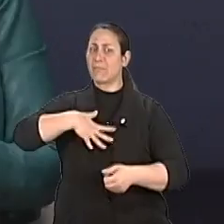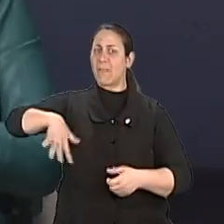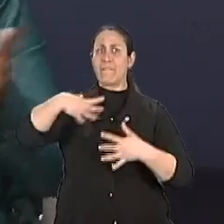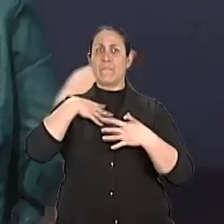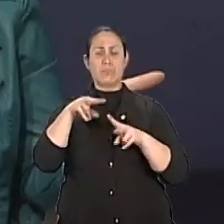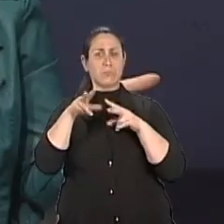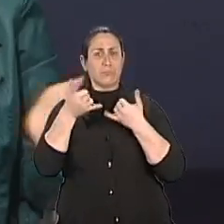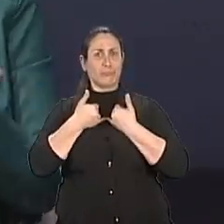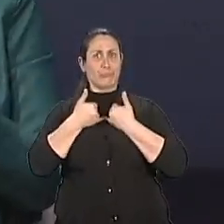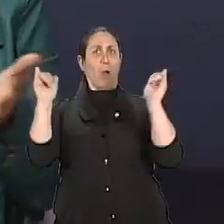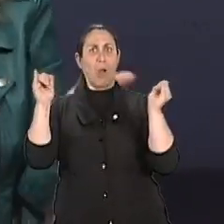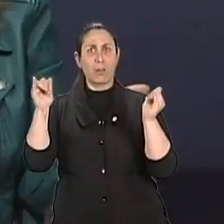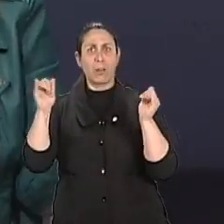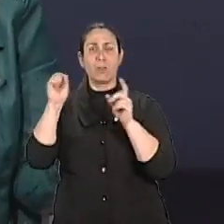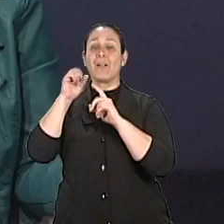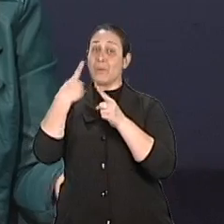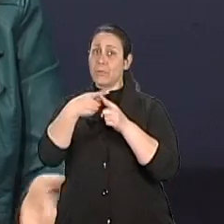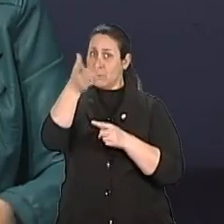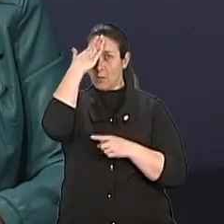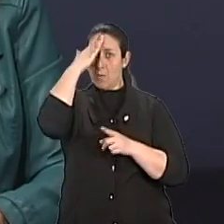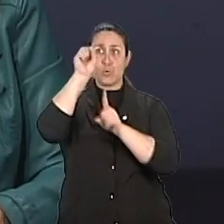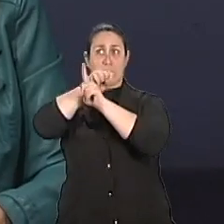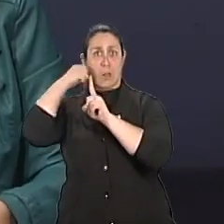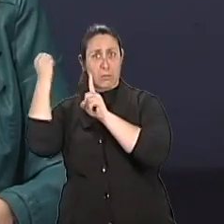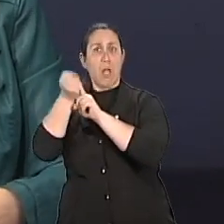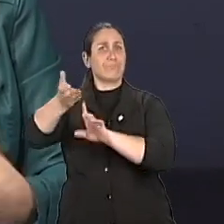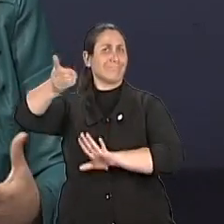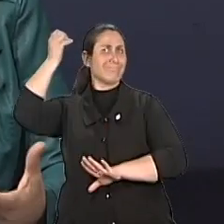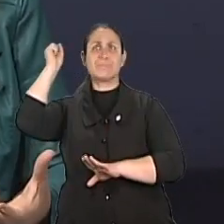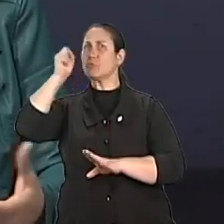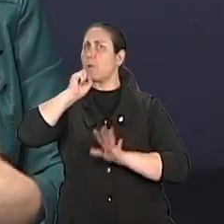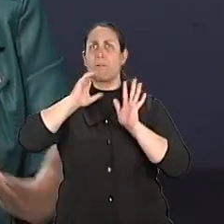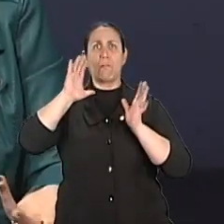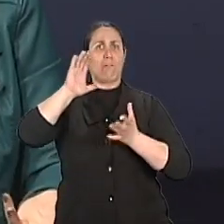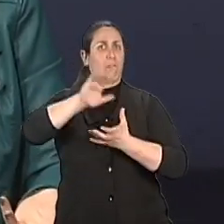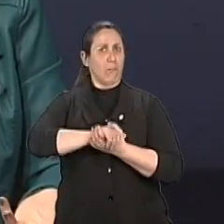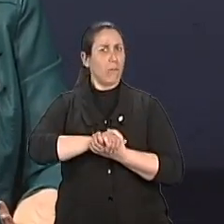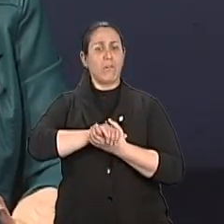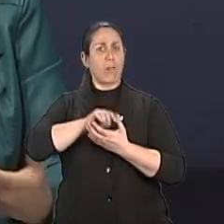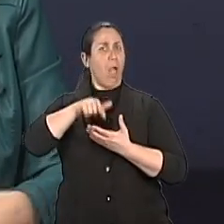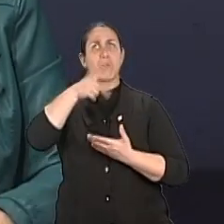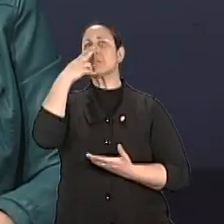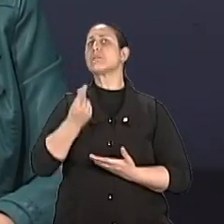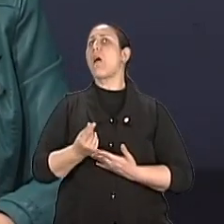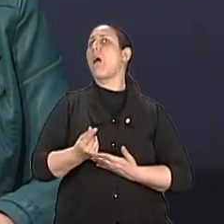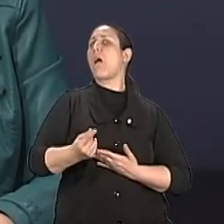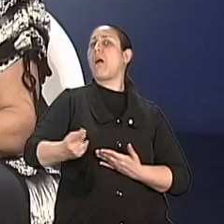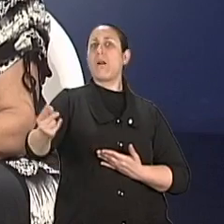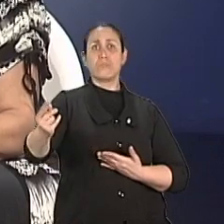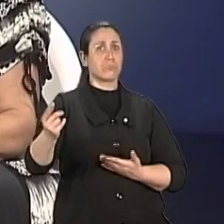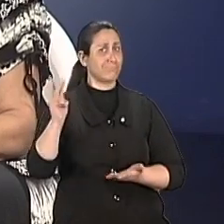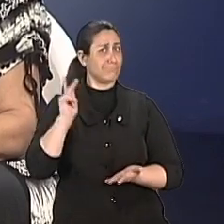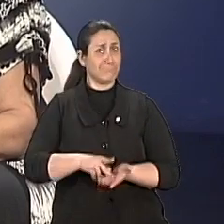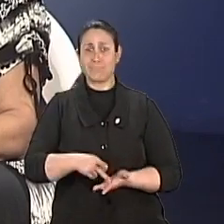o casamento era tido como pra sempre, né? Então, é um ato de muita coragem ainda na nossa cultura.